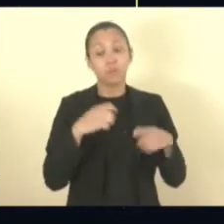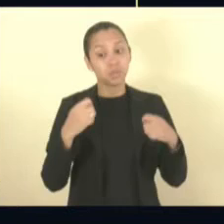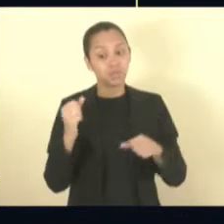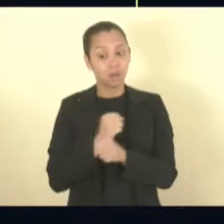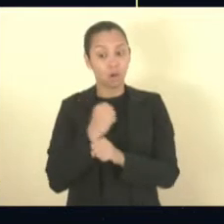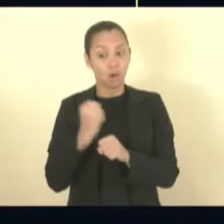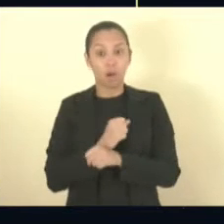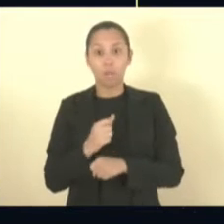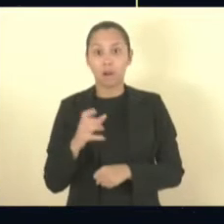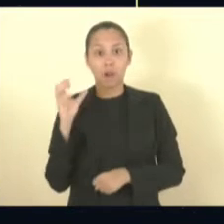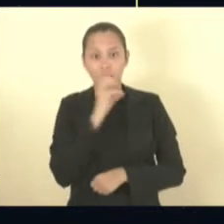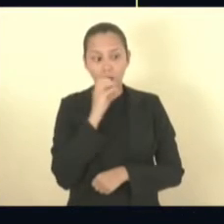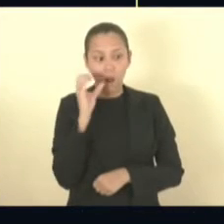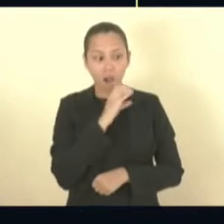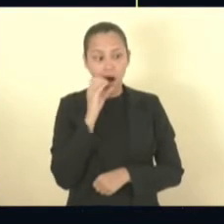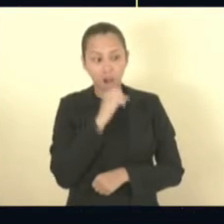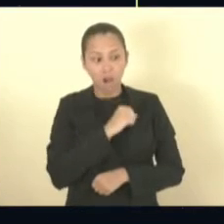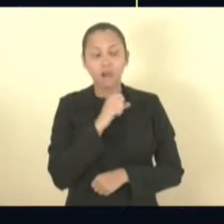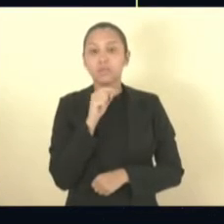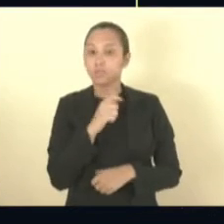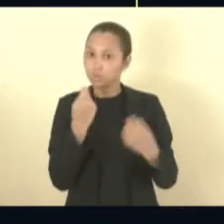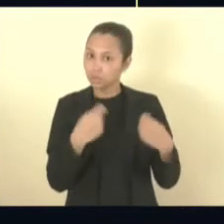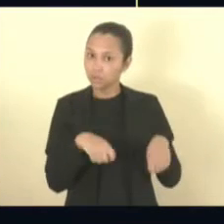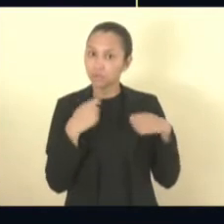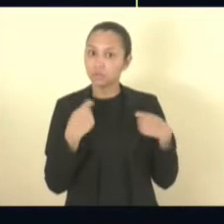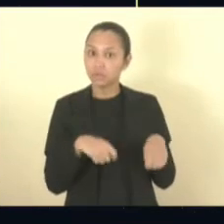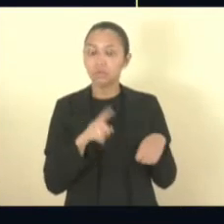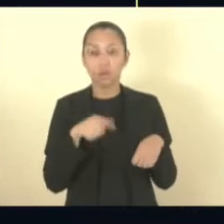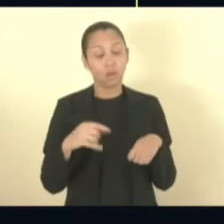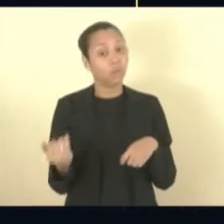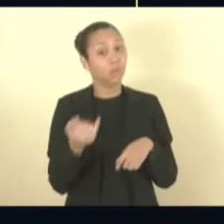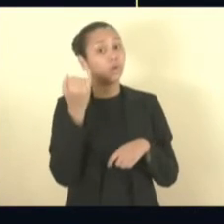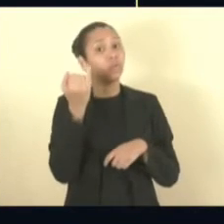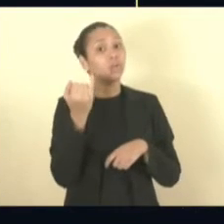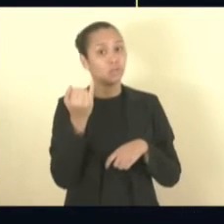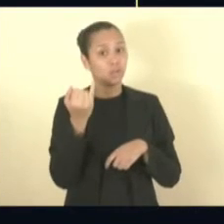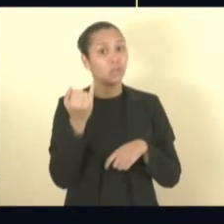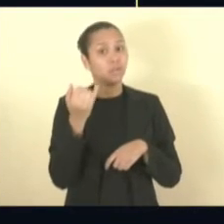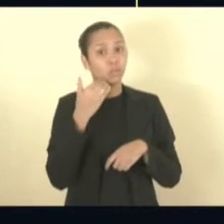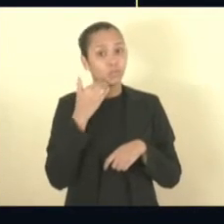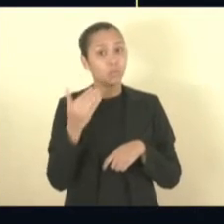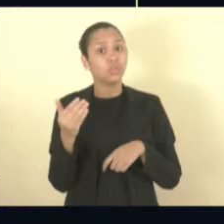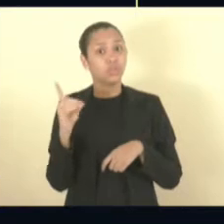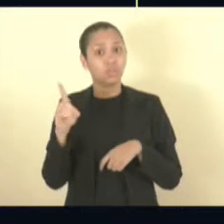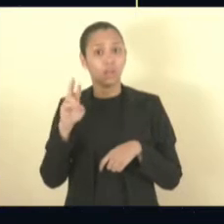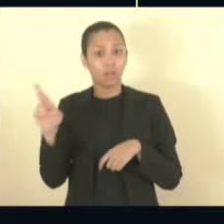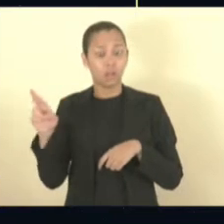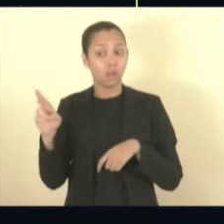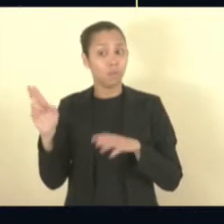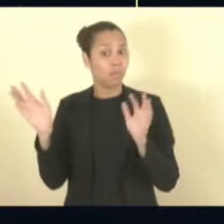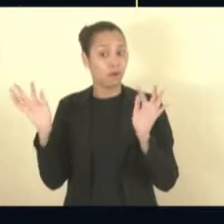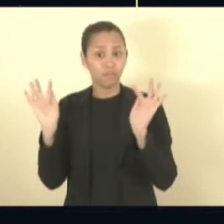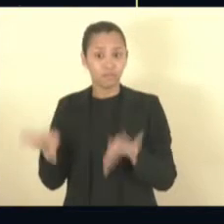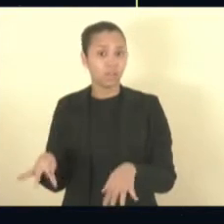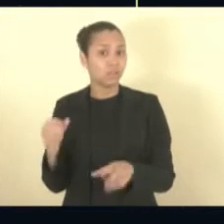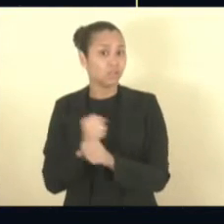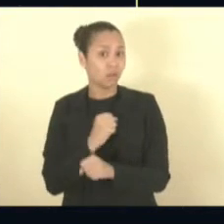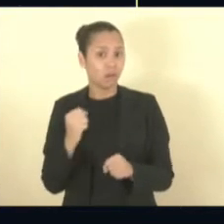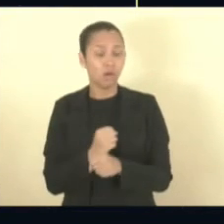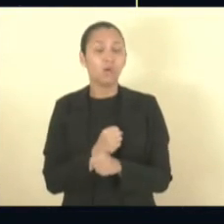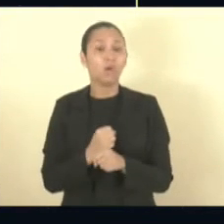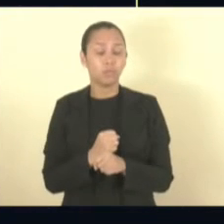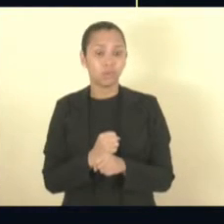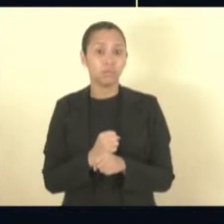Eu sei que o senhor tem muito sobre aquela obra ali, então, é importante pedir o DR que conclua rapidamente aquela obra, porque deu